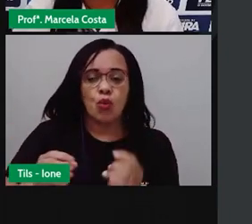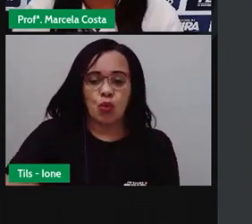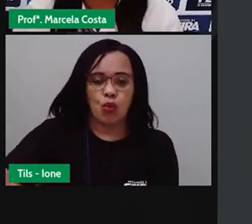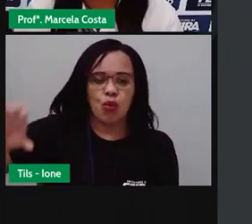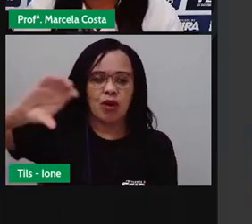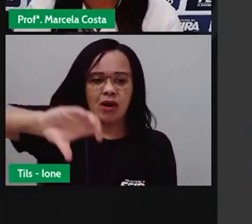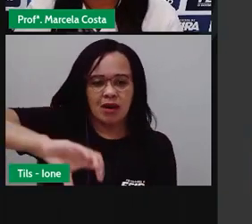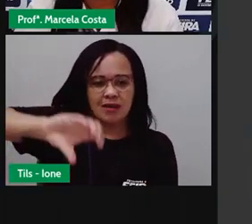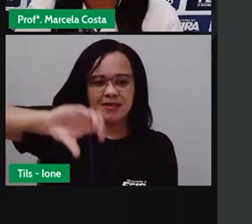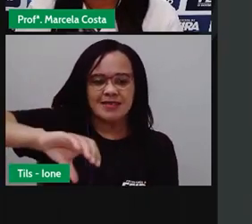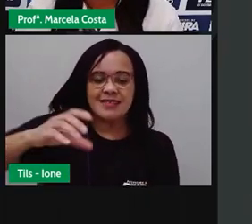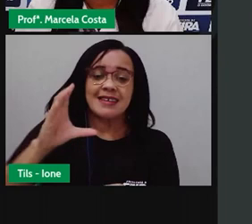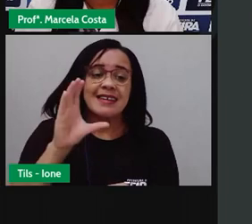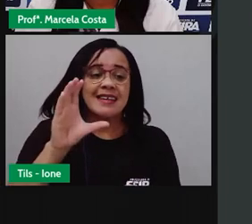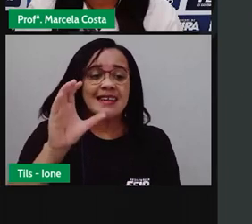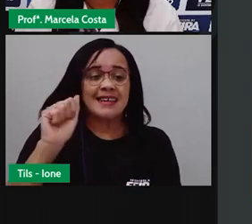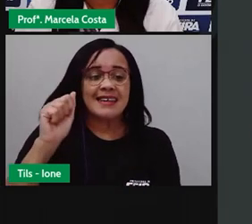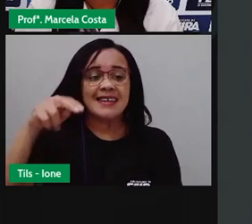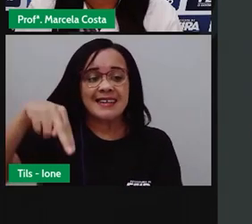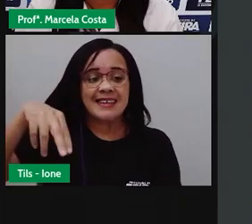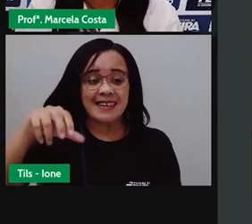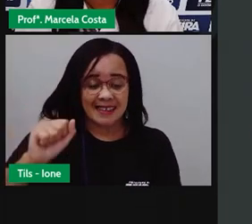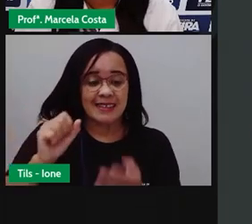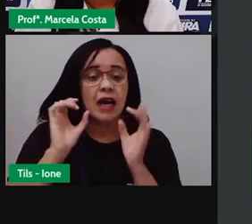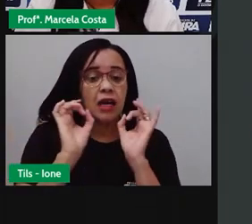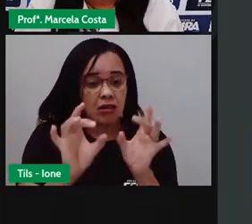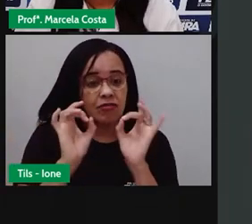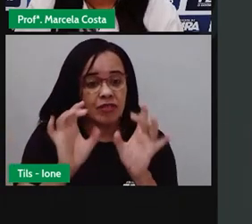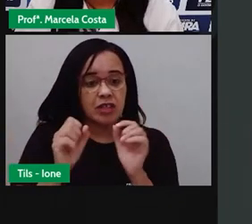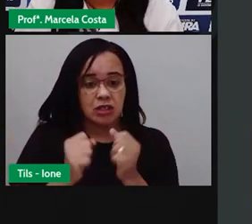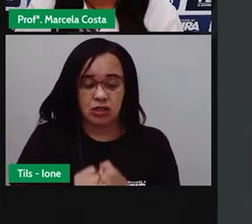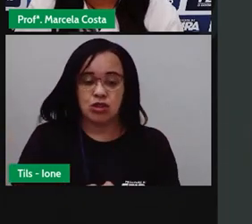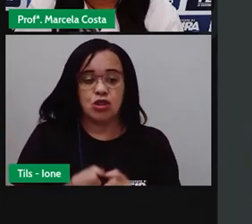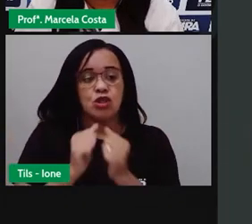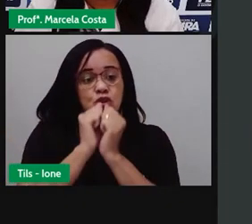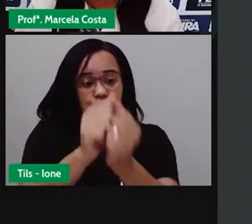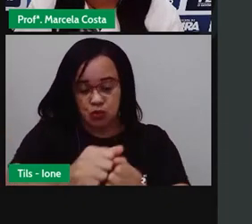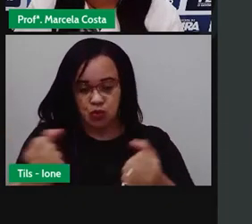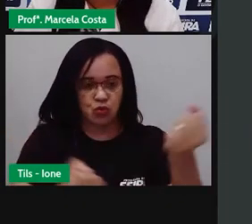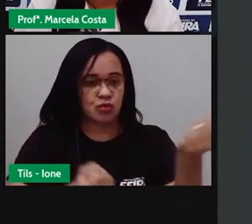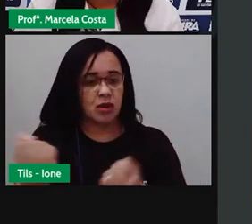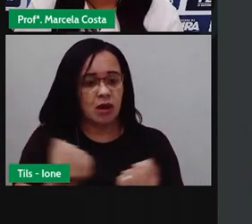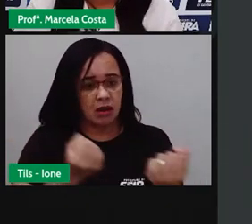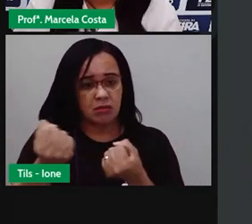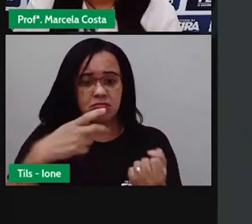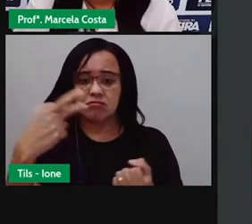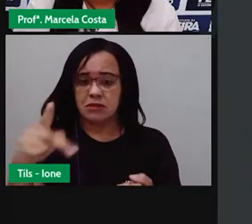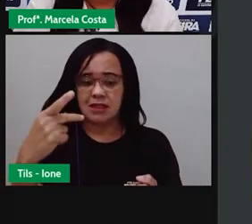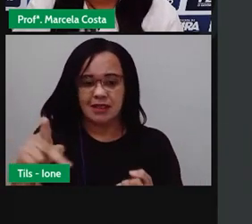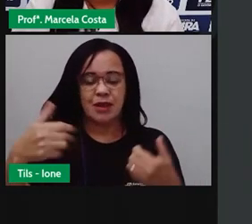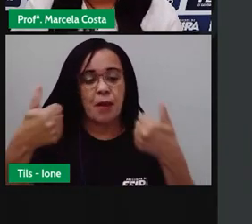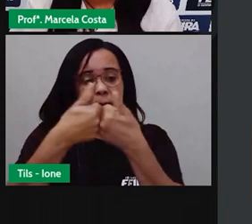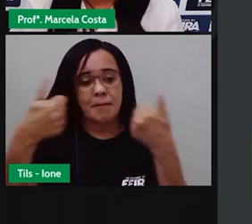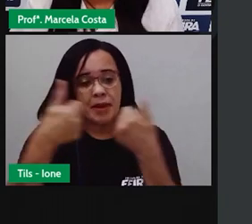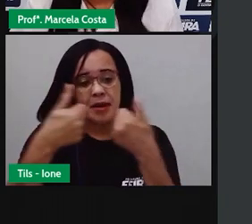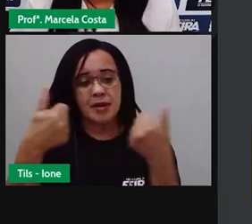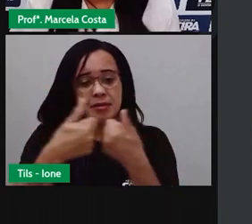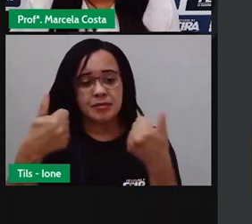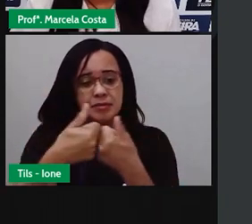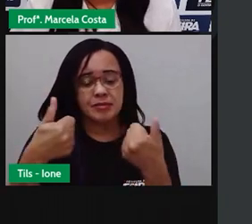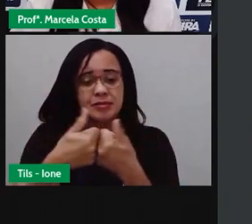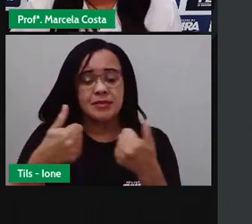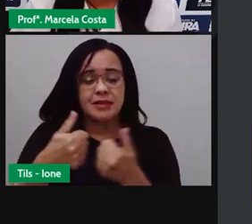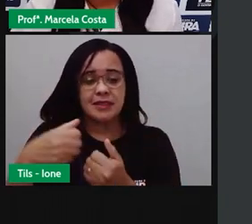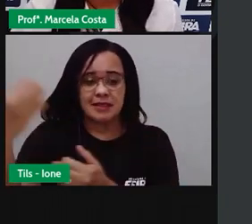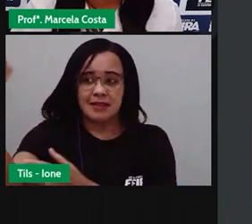no seu carrinho de caldo de cana, e ele fica ali perto da